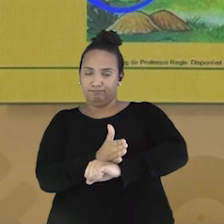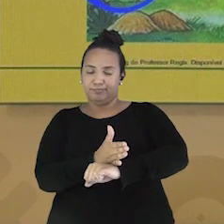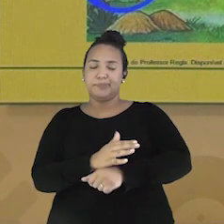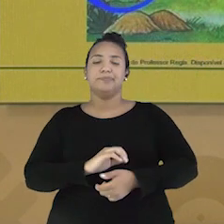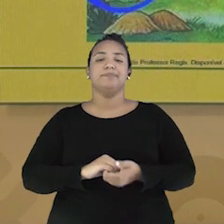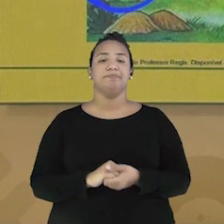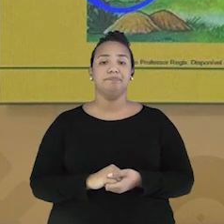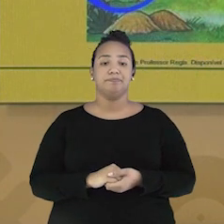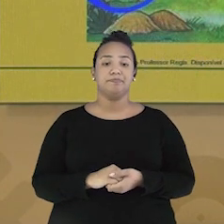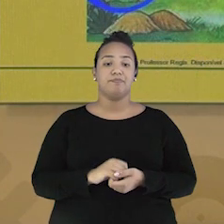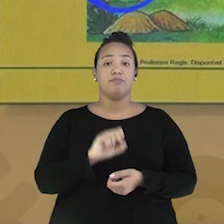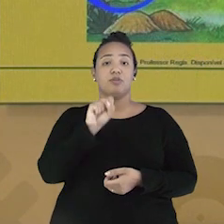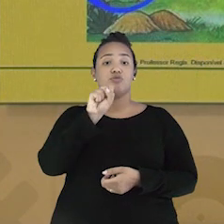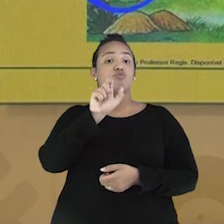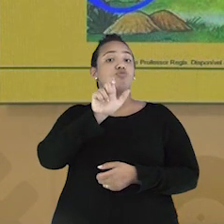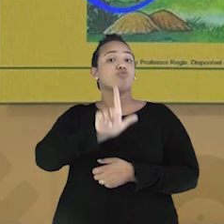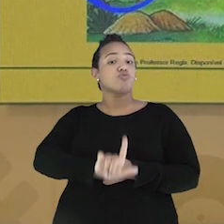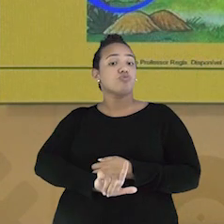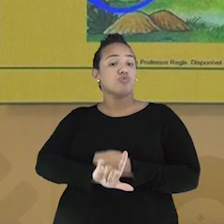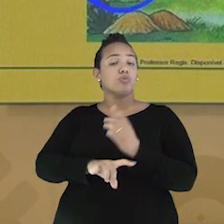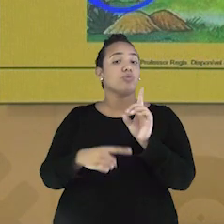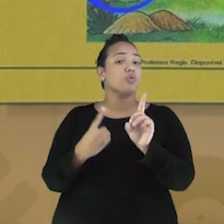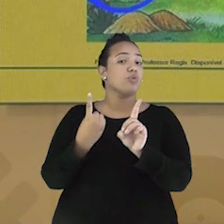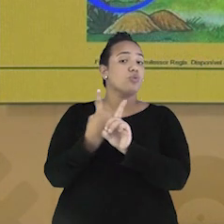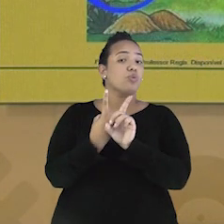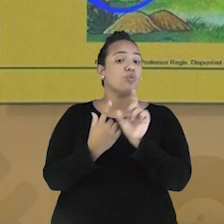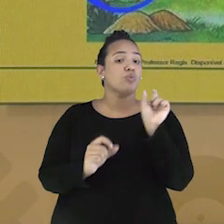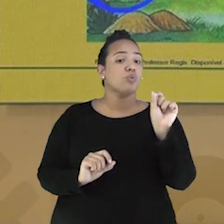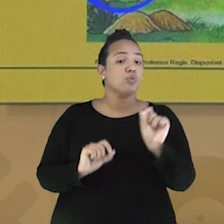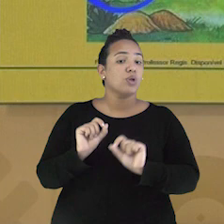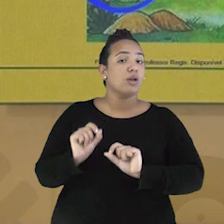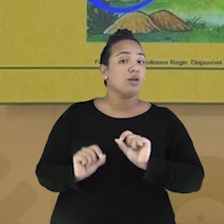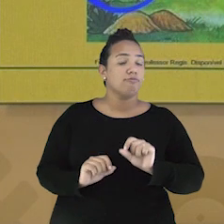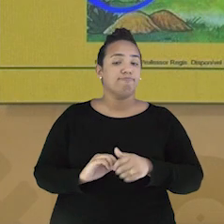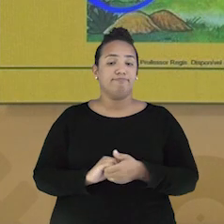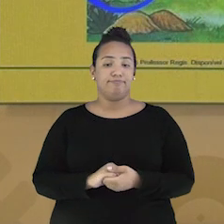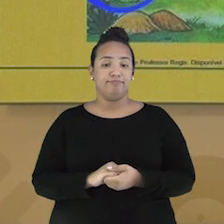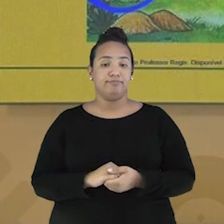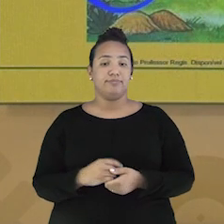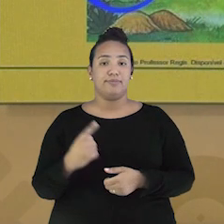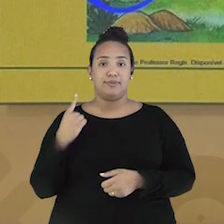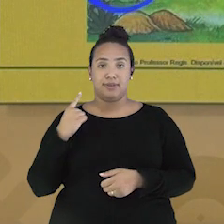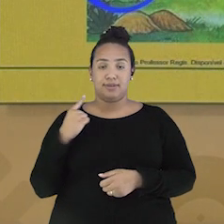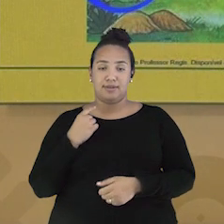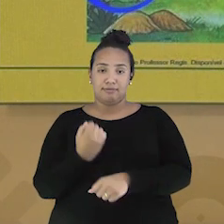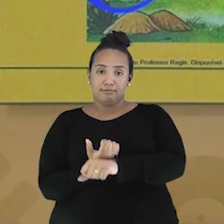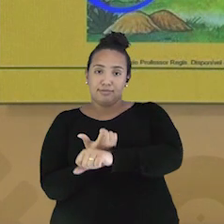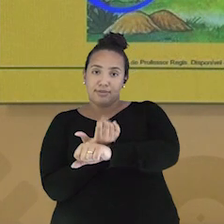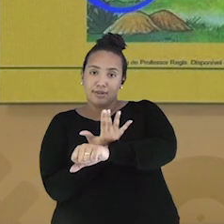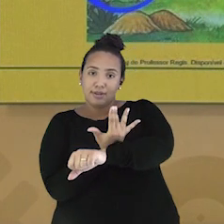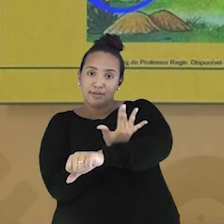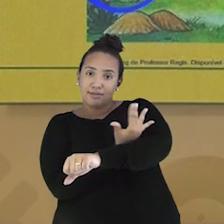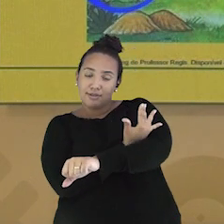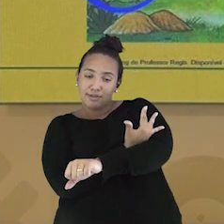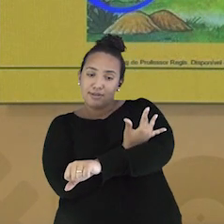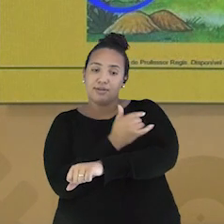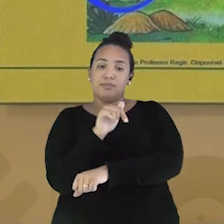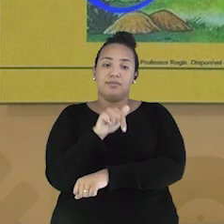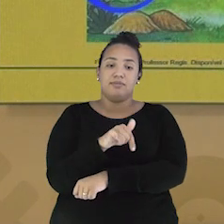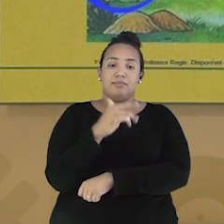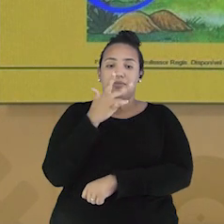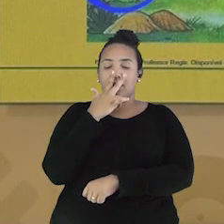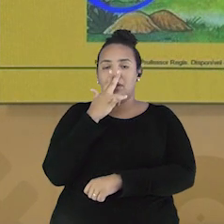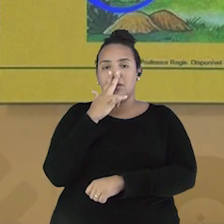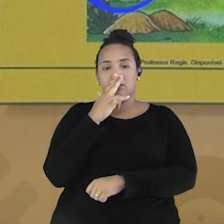da posição do menino. E no ponto sul, na parte de baixo, temos a grama, o que podemos entender